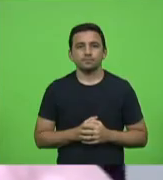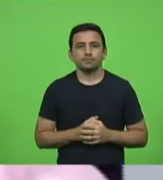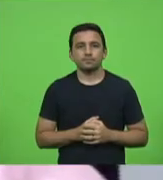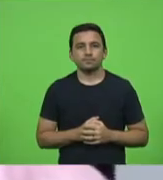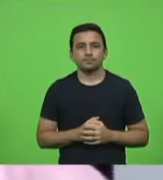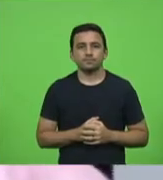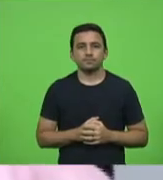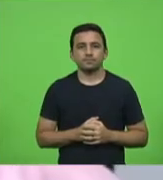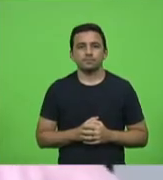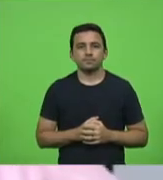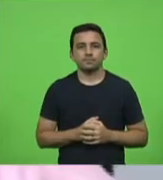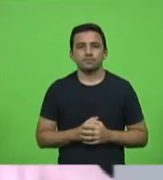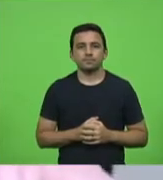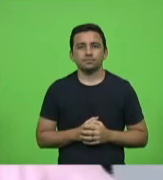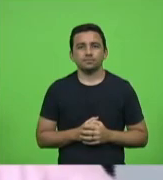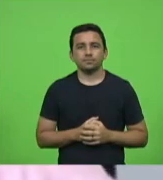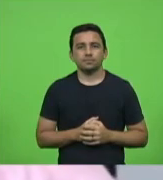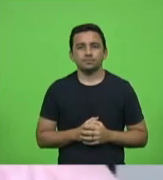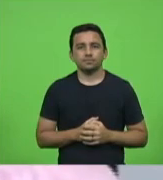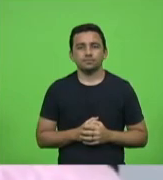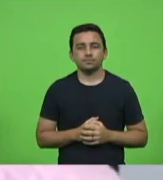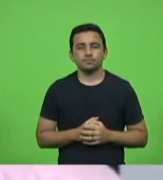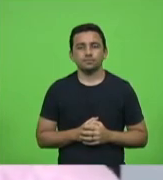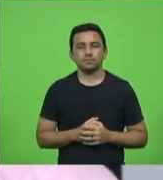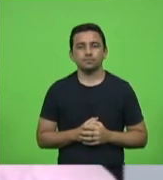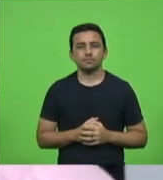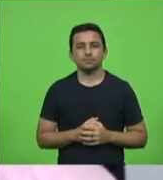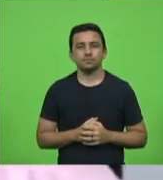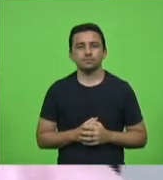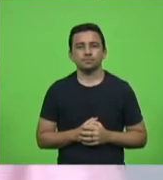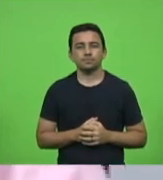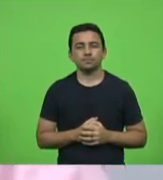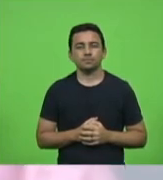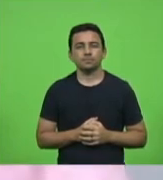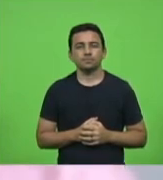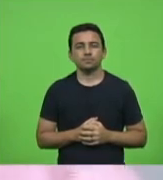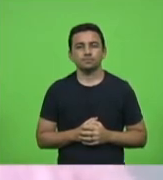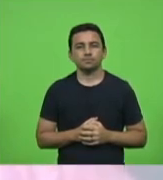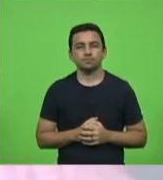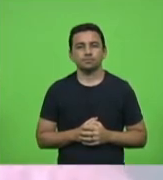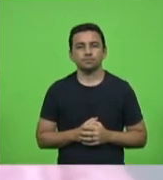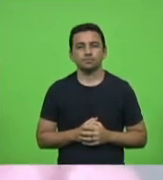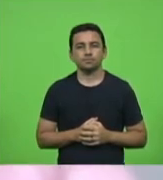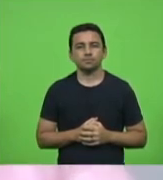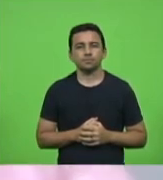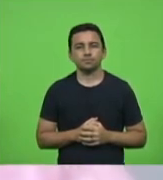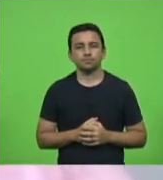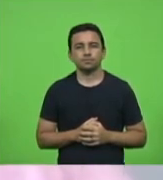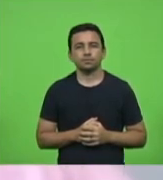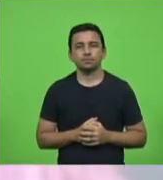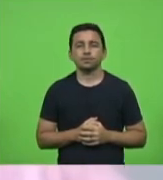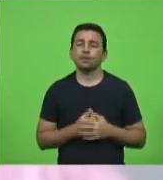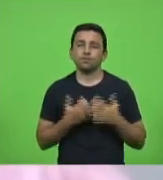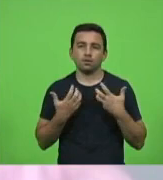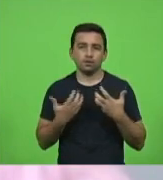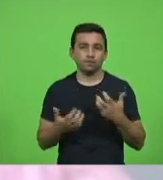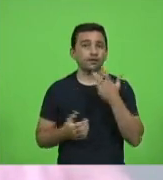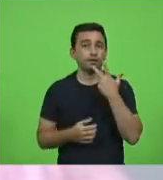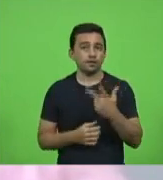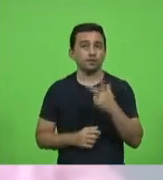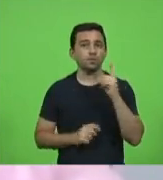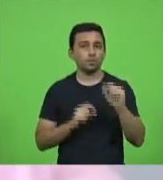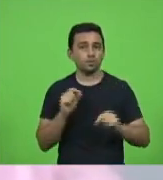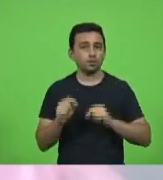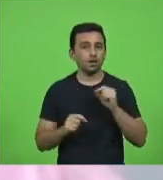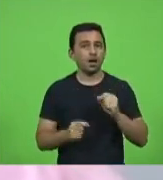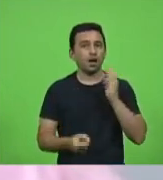Não sei se a primeira parte ali foi ouvida ou não. Eu quero dizer que, para